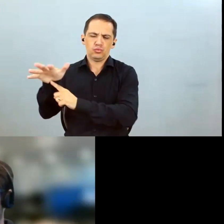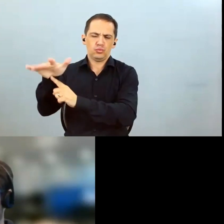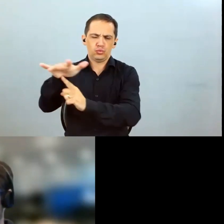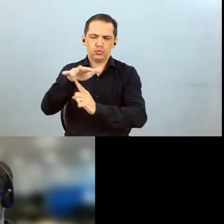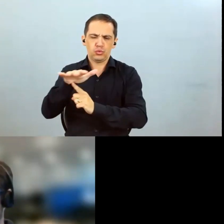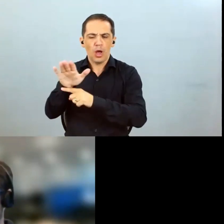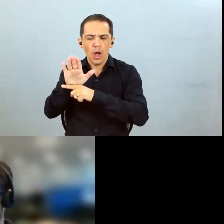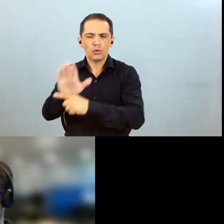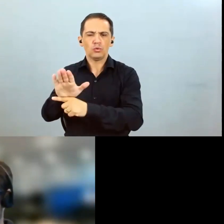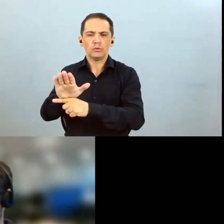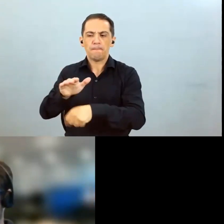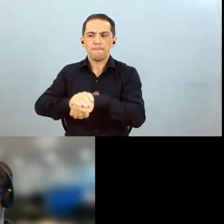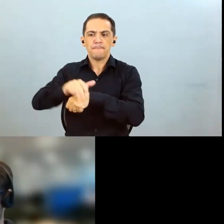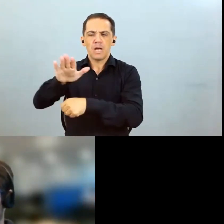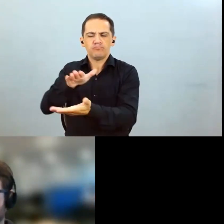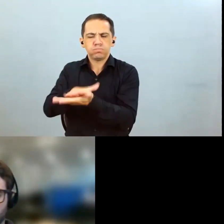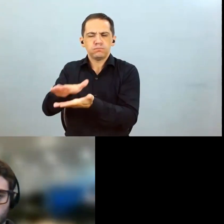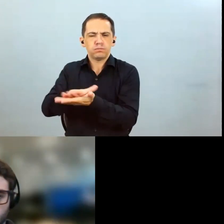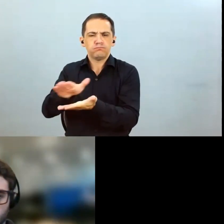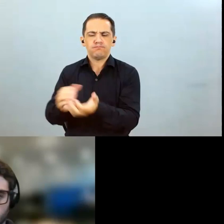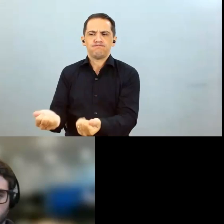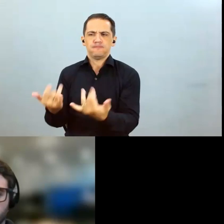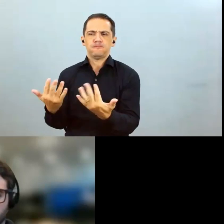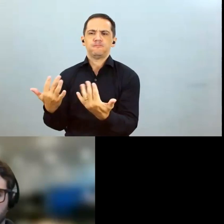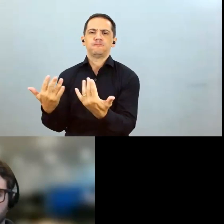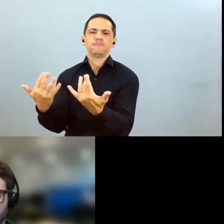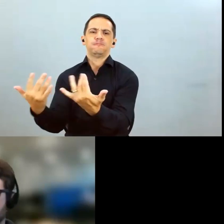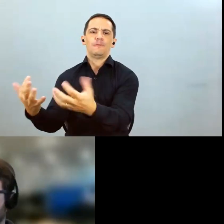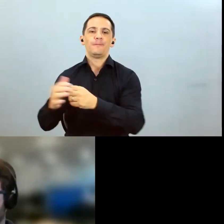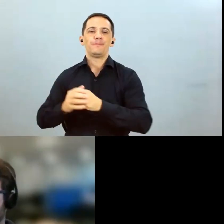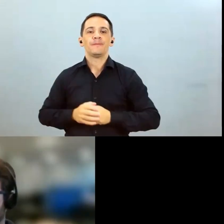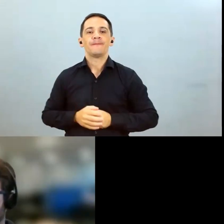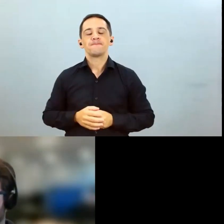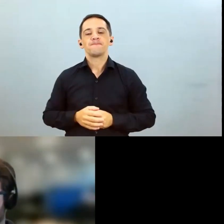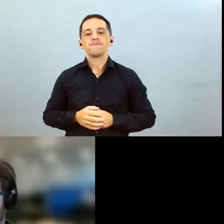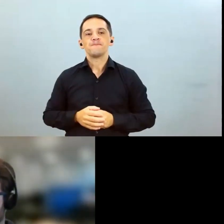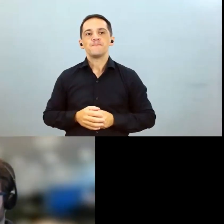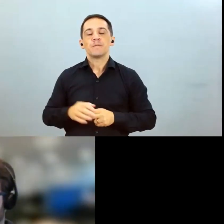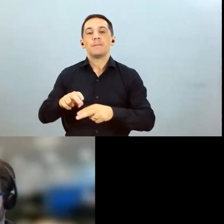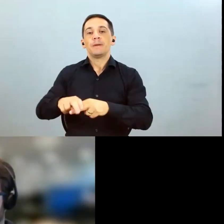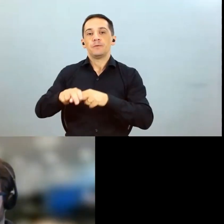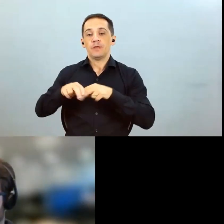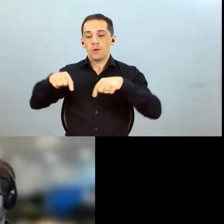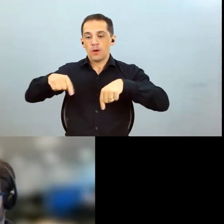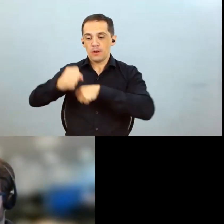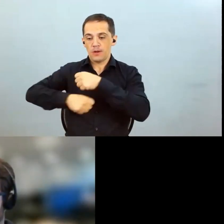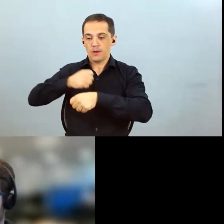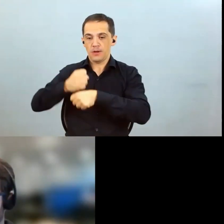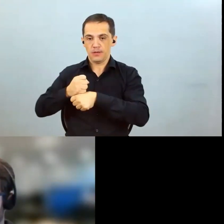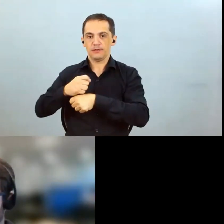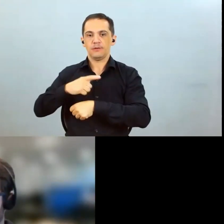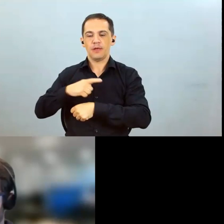que no fertilizante nós vamos ter uma redução expressiva nos preços de compra agora nesse ano e nós vamos ter uma recomposição de